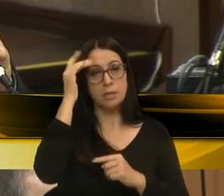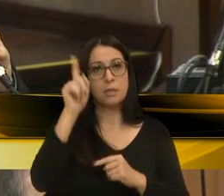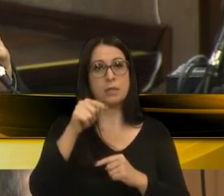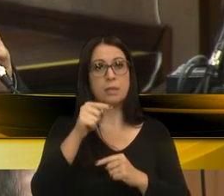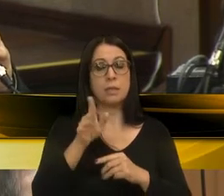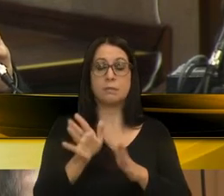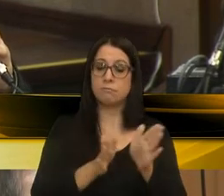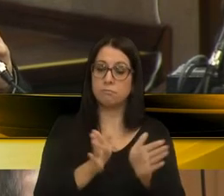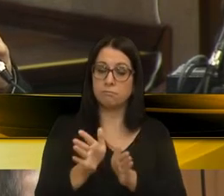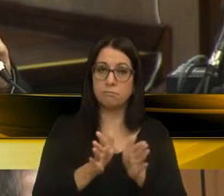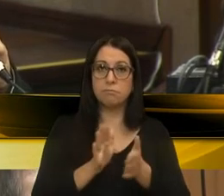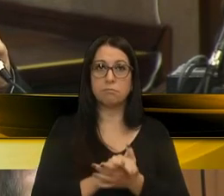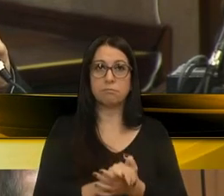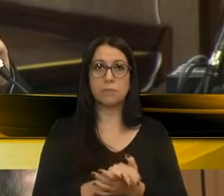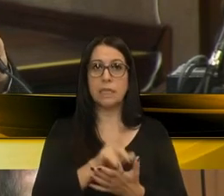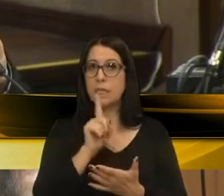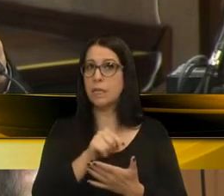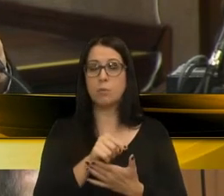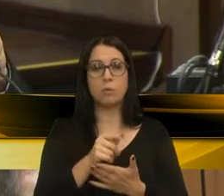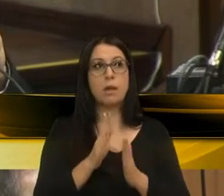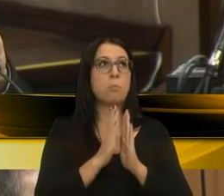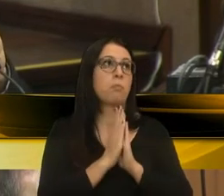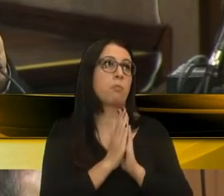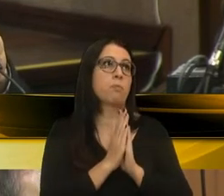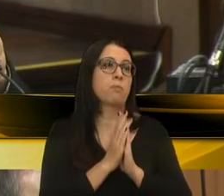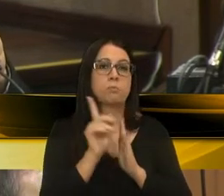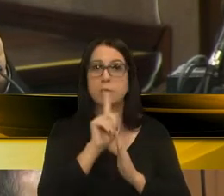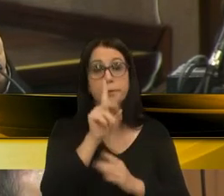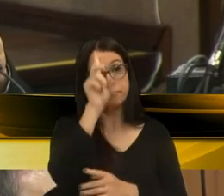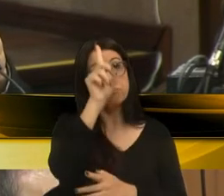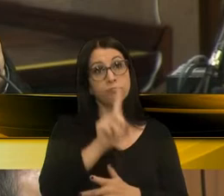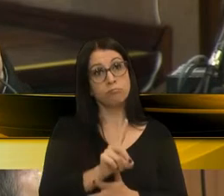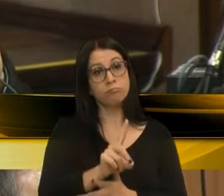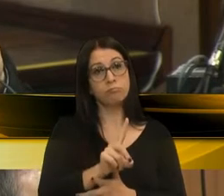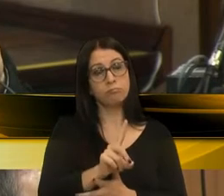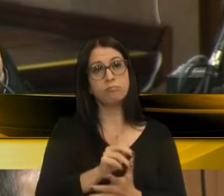a acessibilidade não é um favor, mas sim um direito.